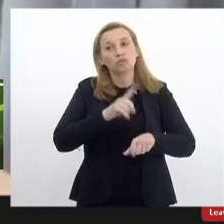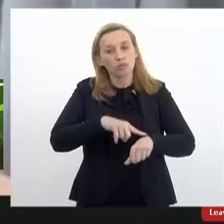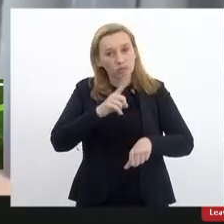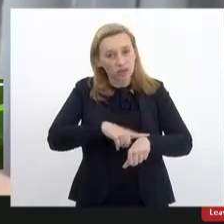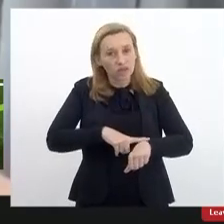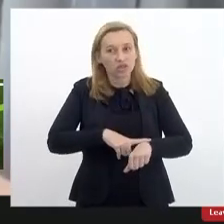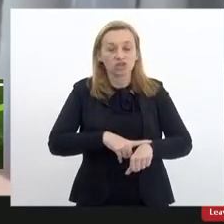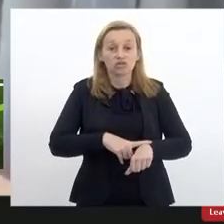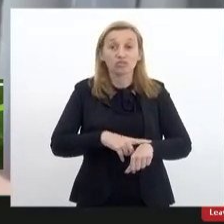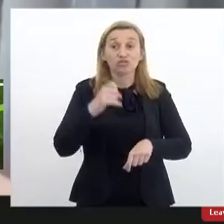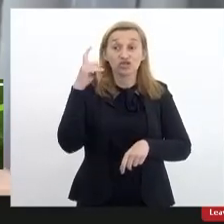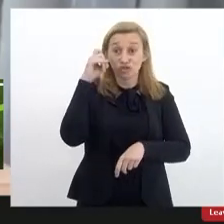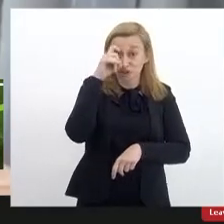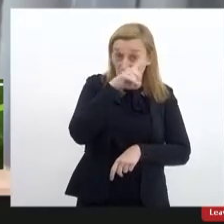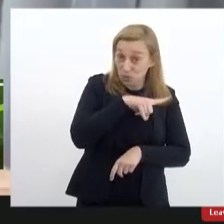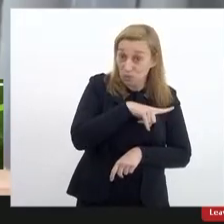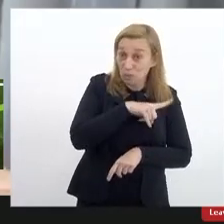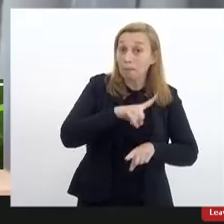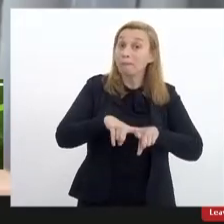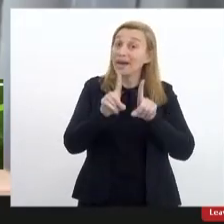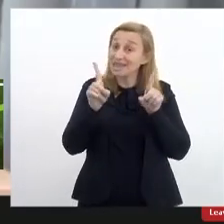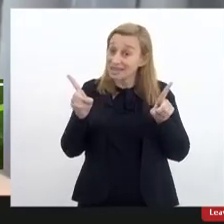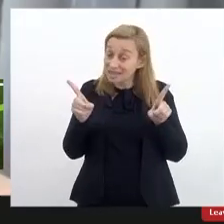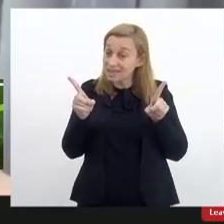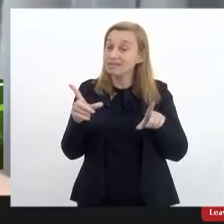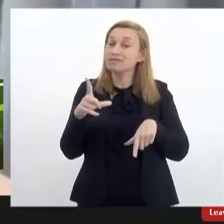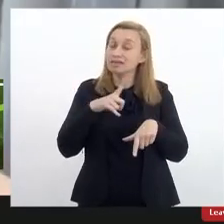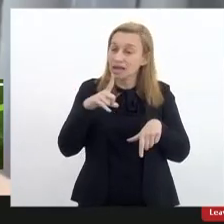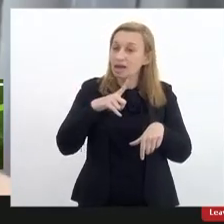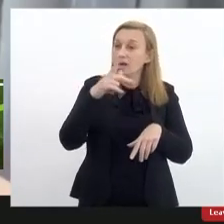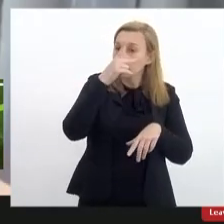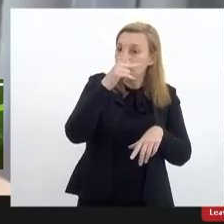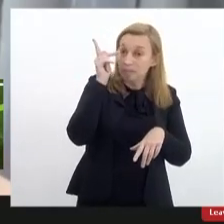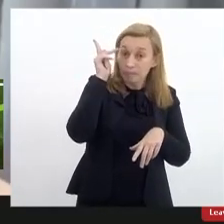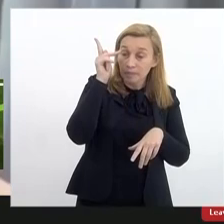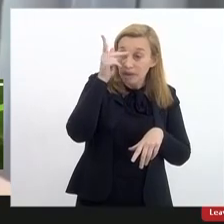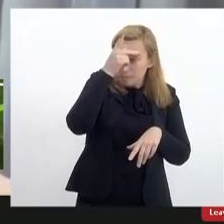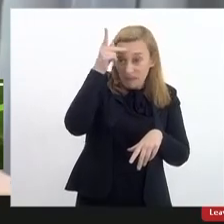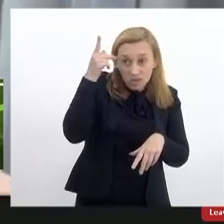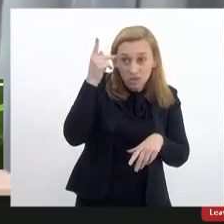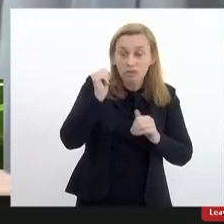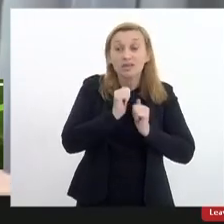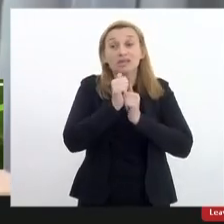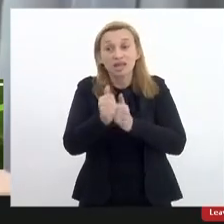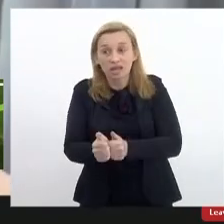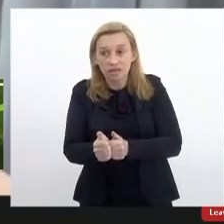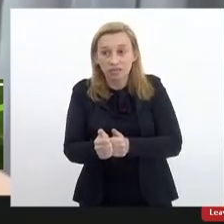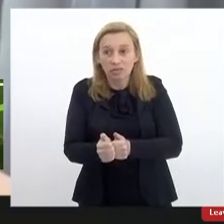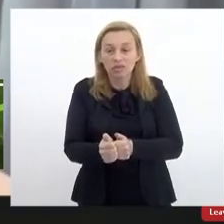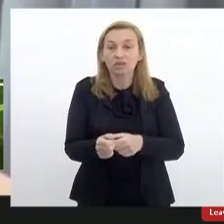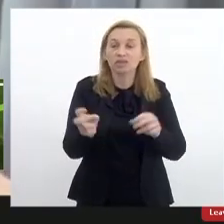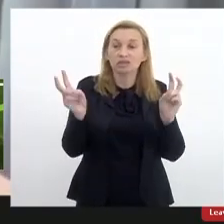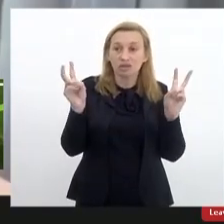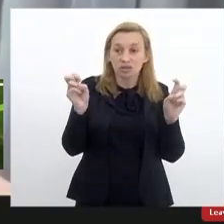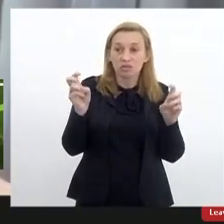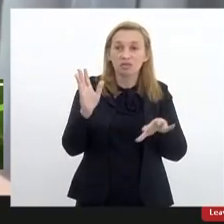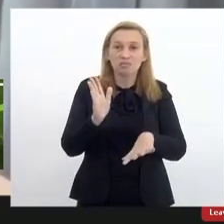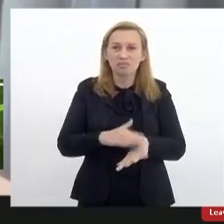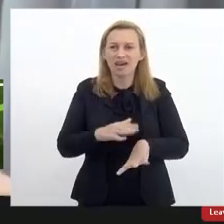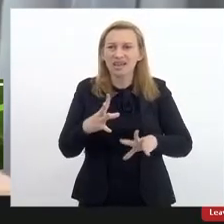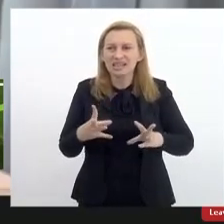extremamente difícil mas tem pessoas tem segmentos que estão em situação muito mais